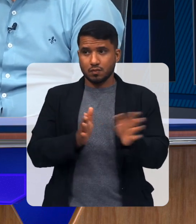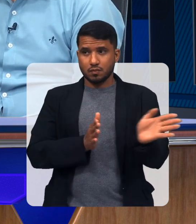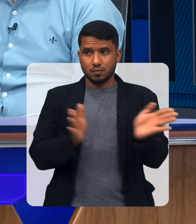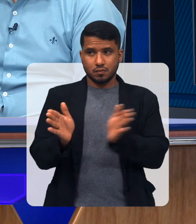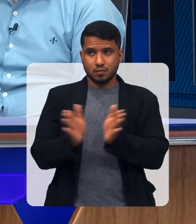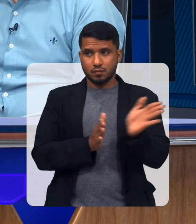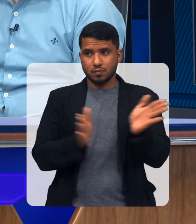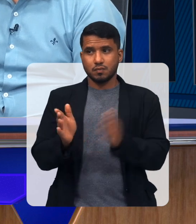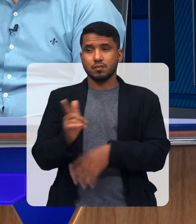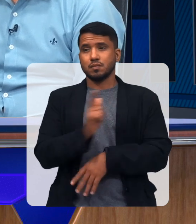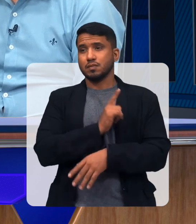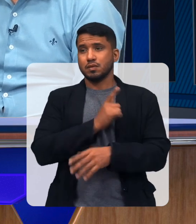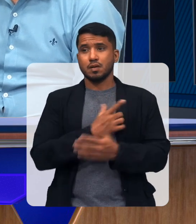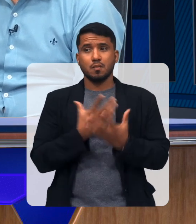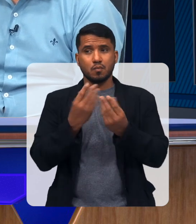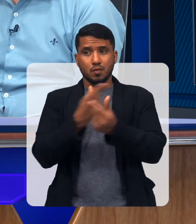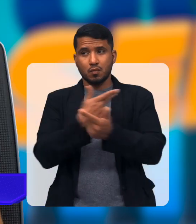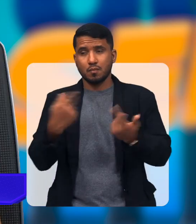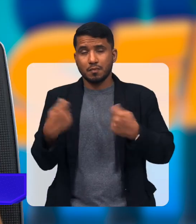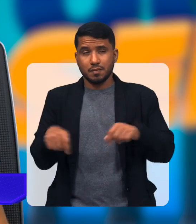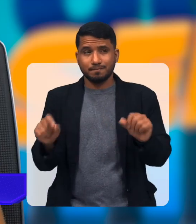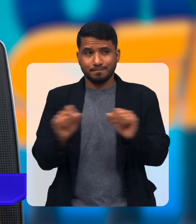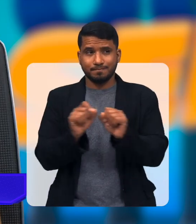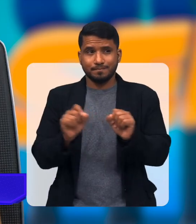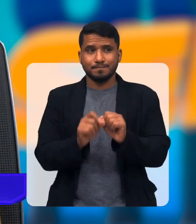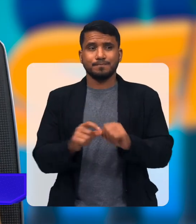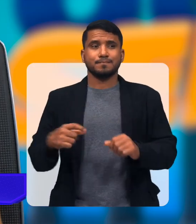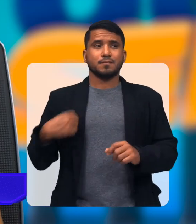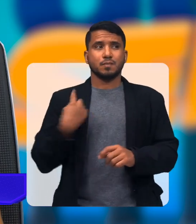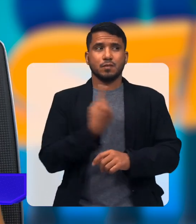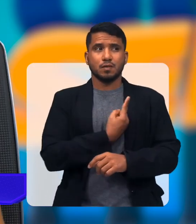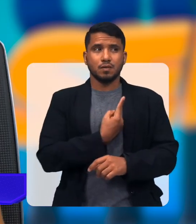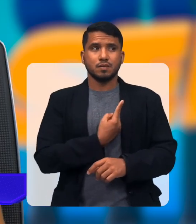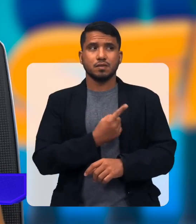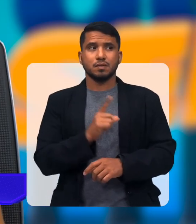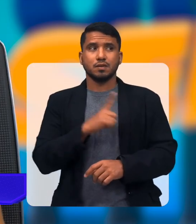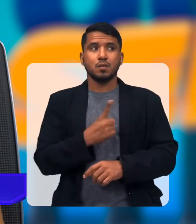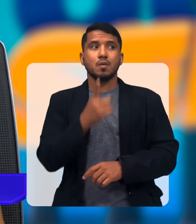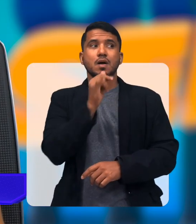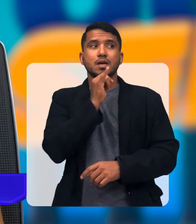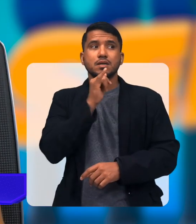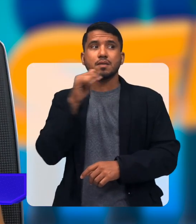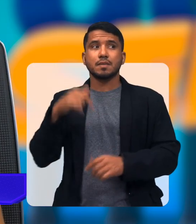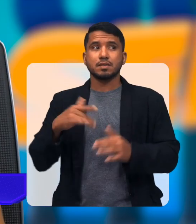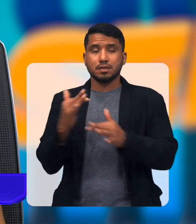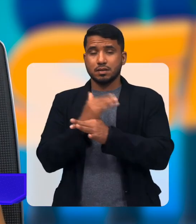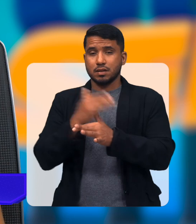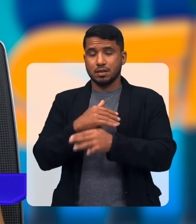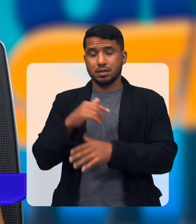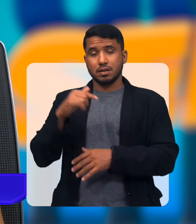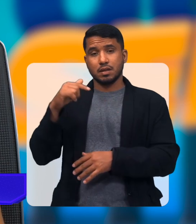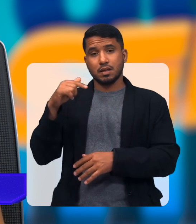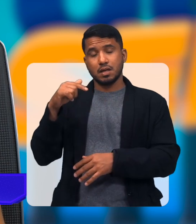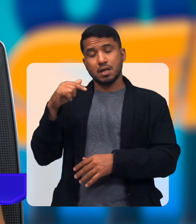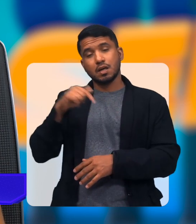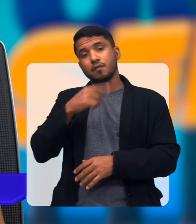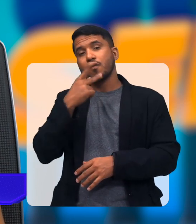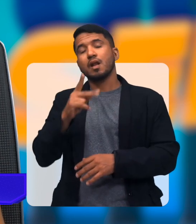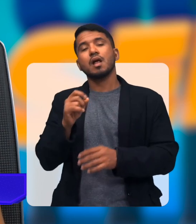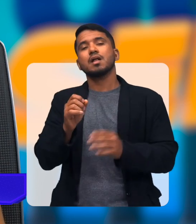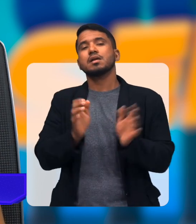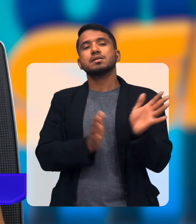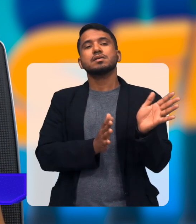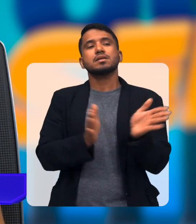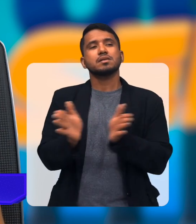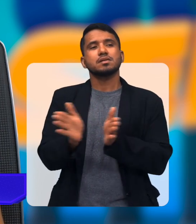Nessa luta da inclusão, né acessibilidade Tem muito a ser feito ainda Nós temos um exemplo